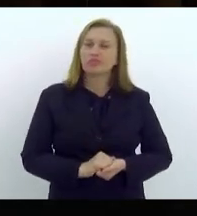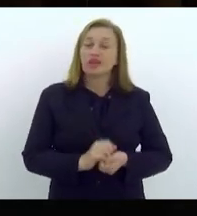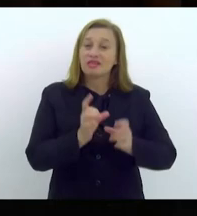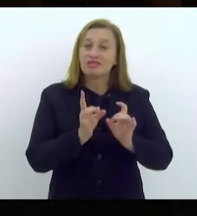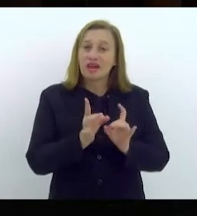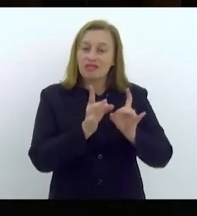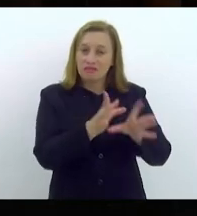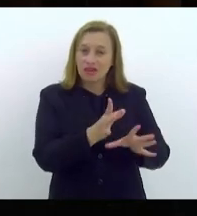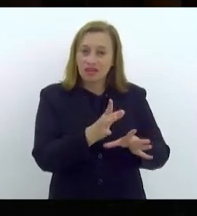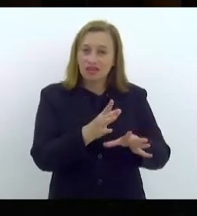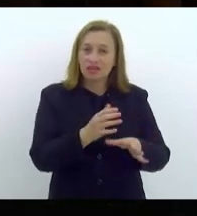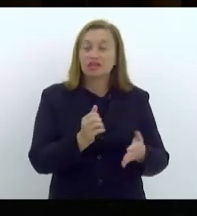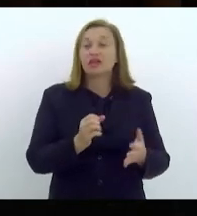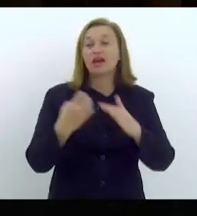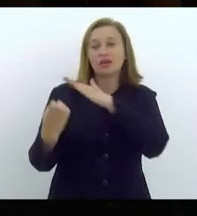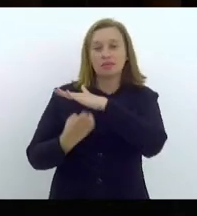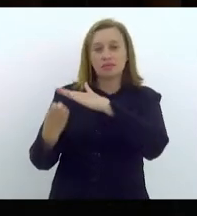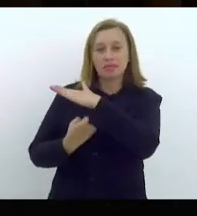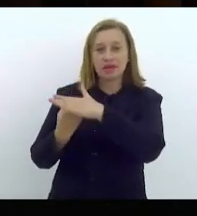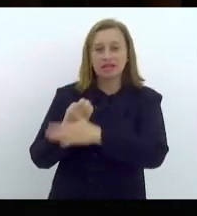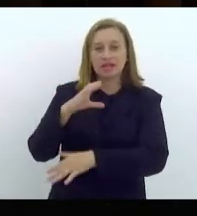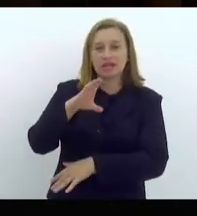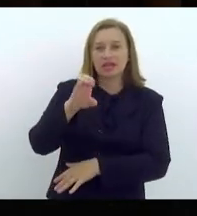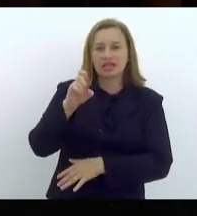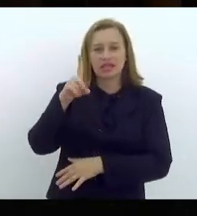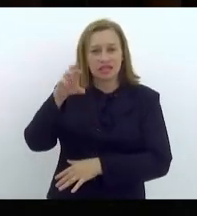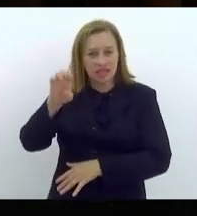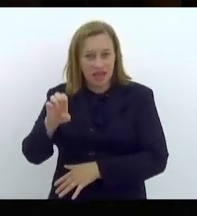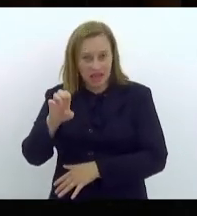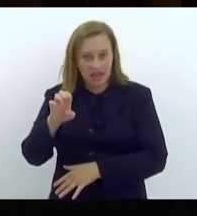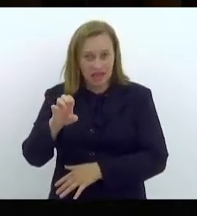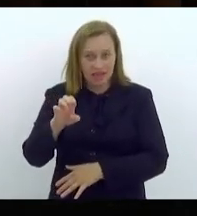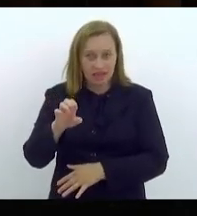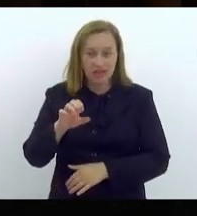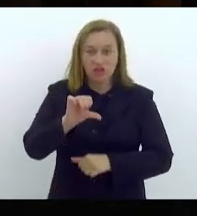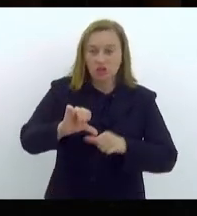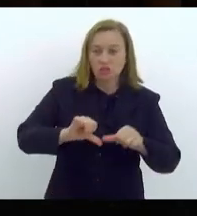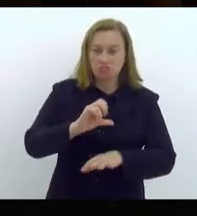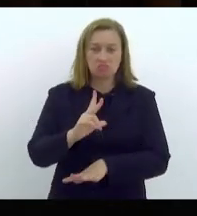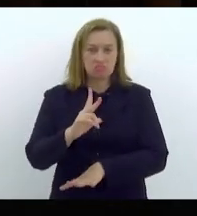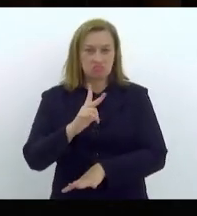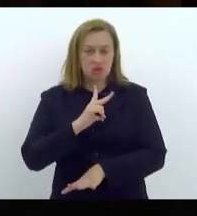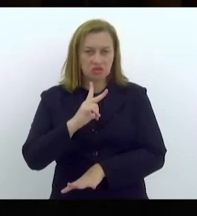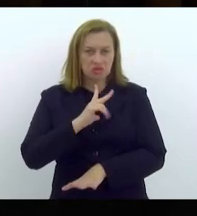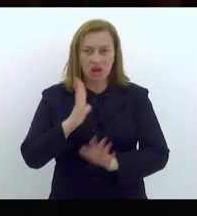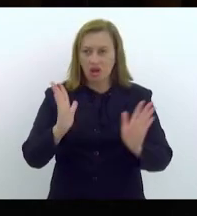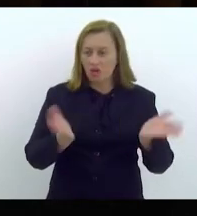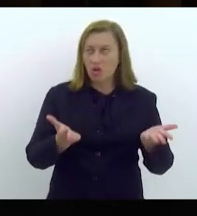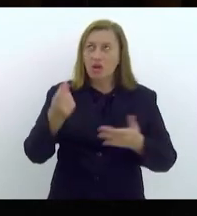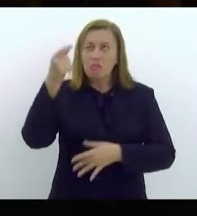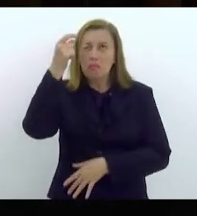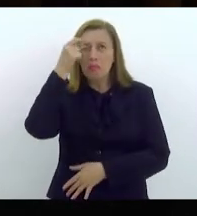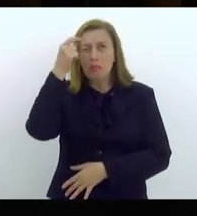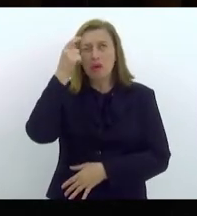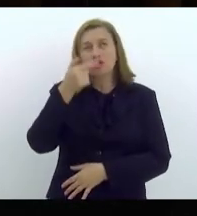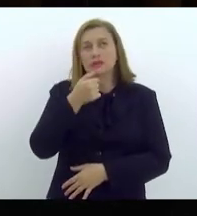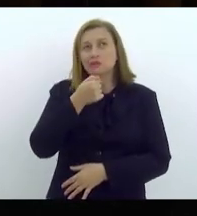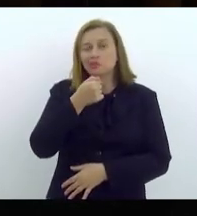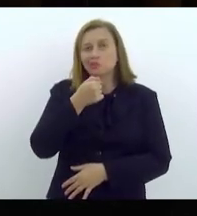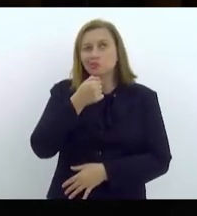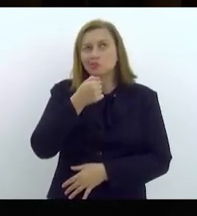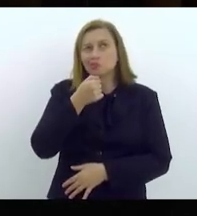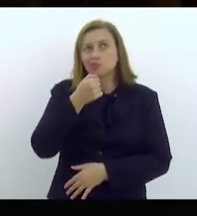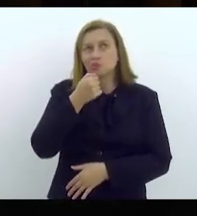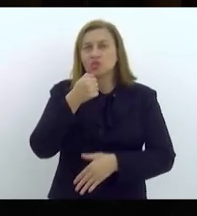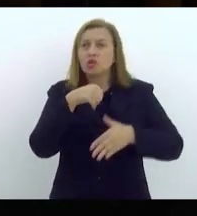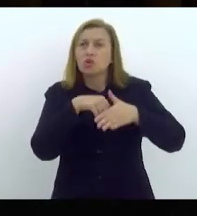CEDAI à iniciativa privada, que chegou, salvo erro de memória, a colocar nos